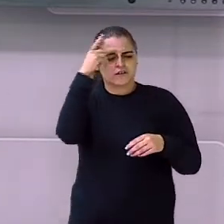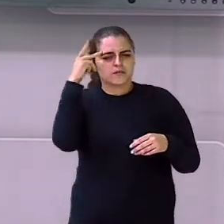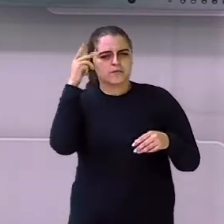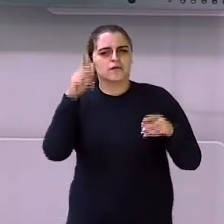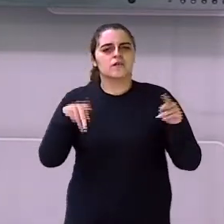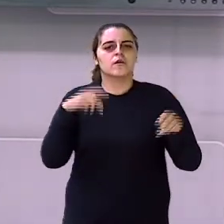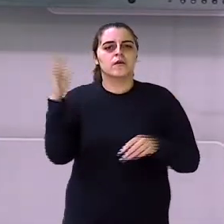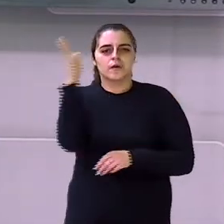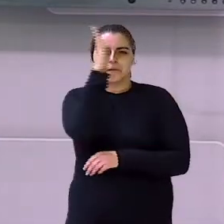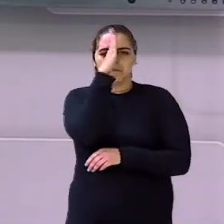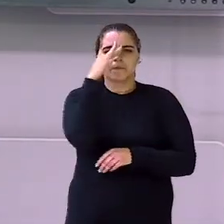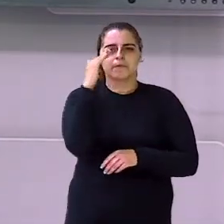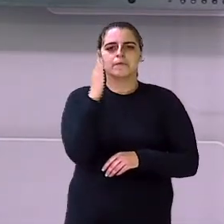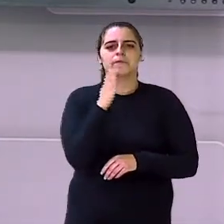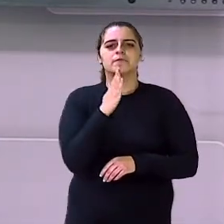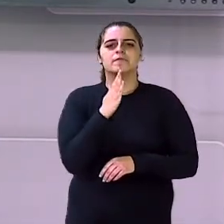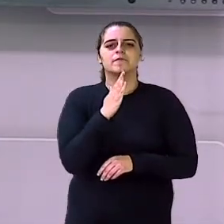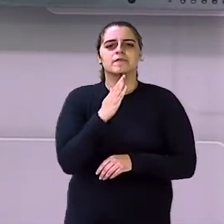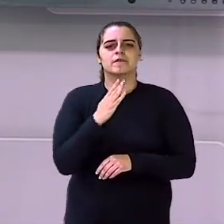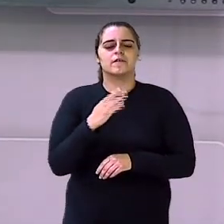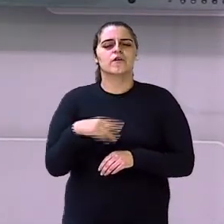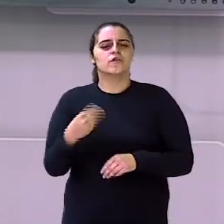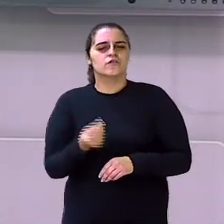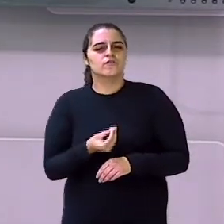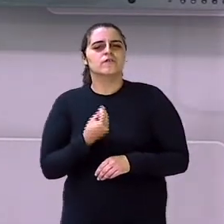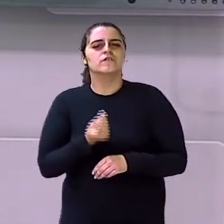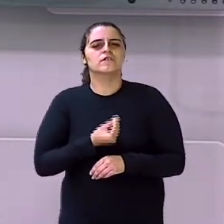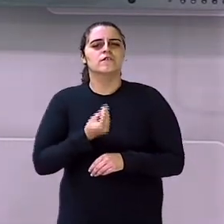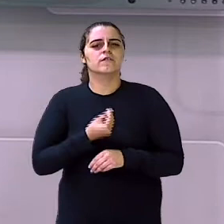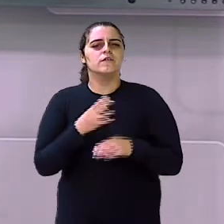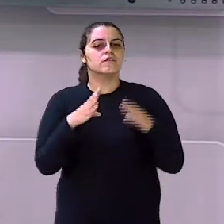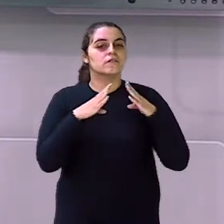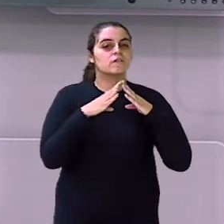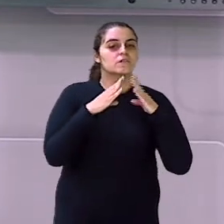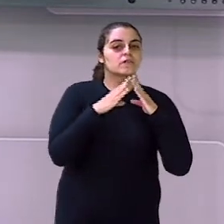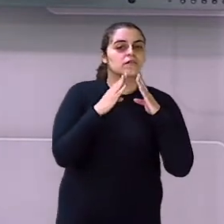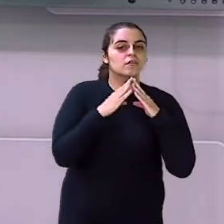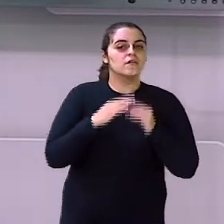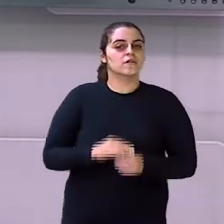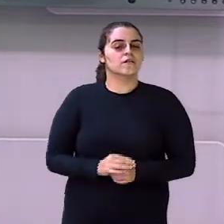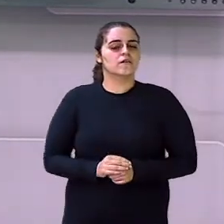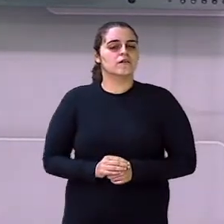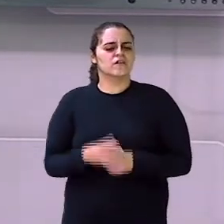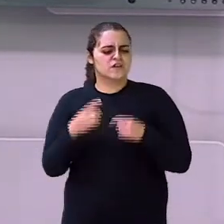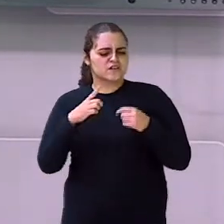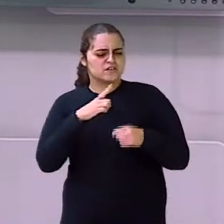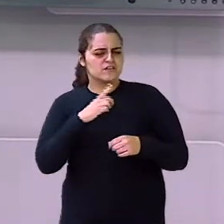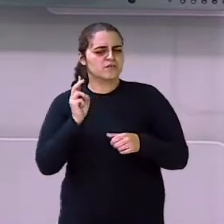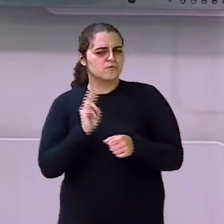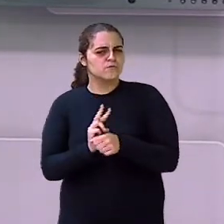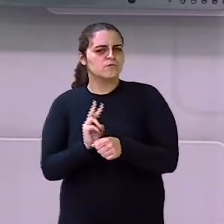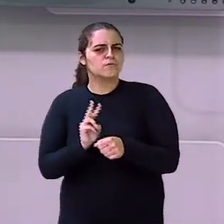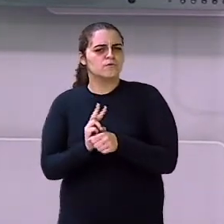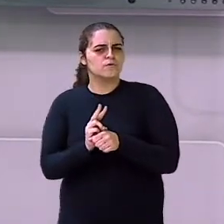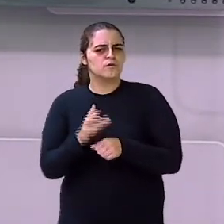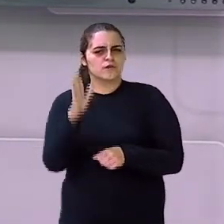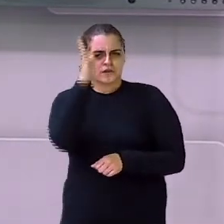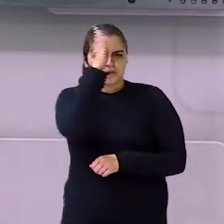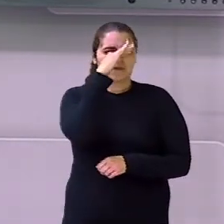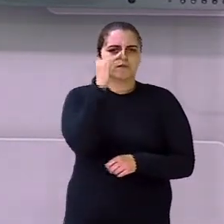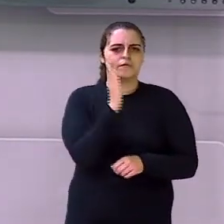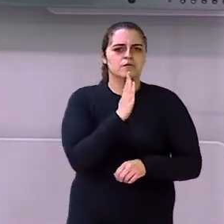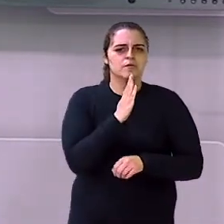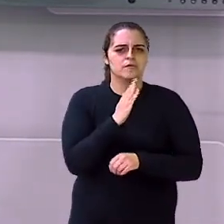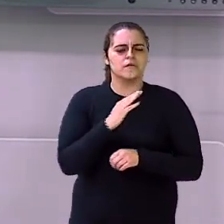É o nosso Brasil É onde você mora Onde a gente está, né, gente? A gente tem que cuidar bem do nosso país